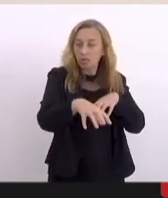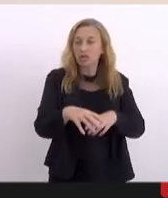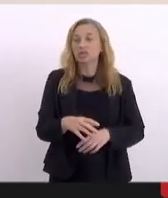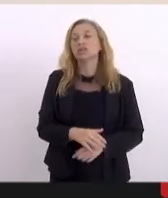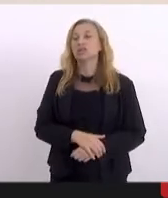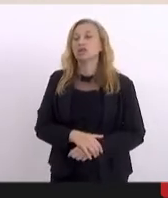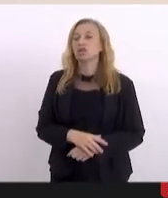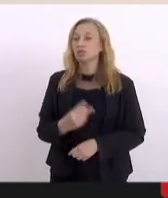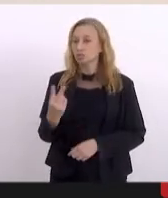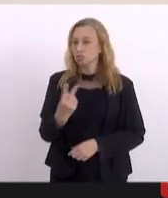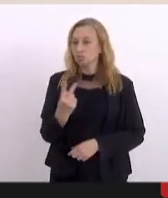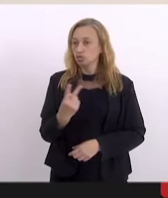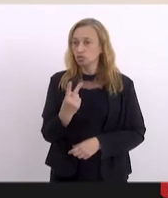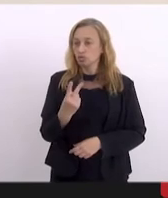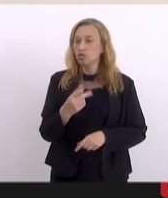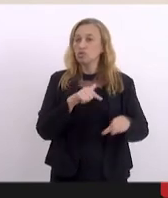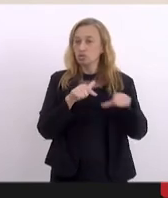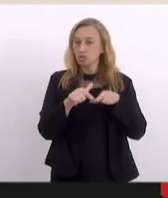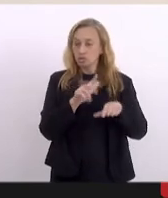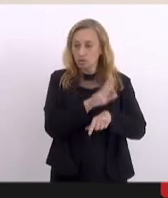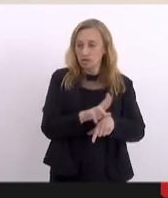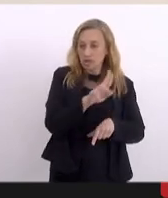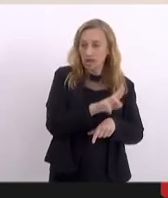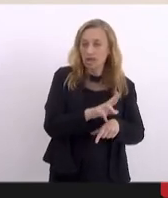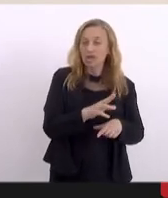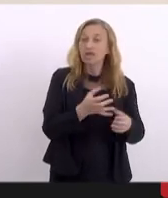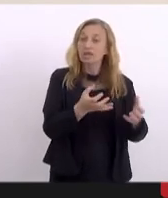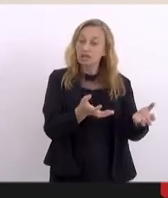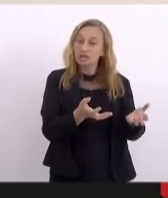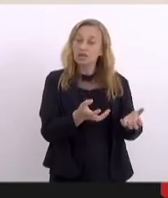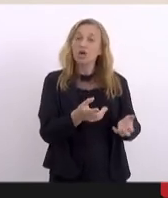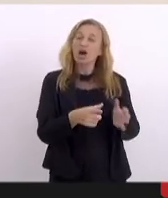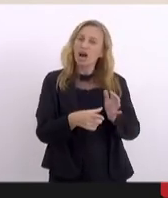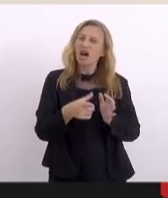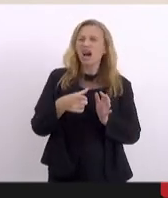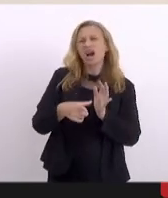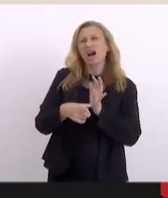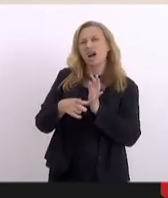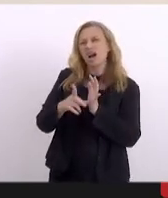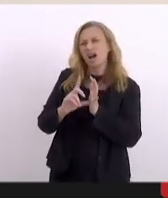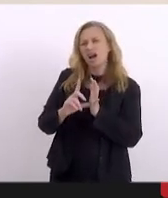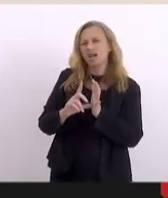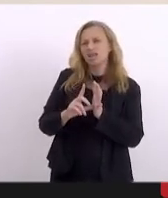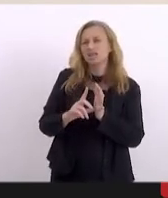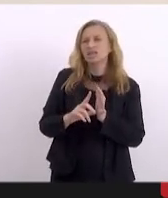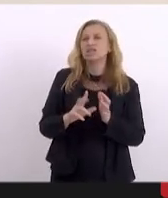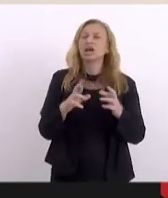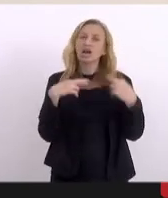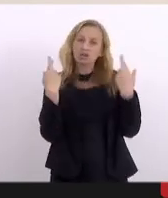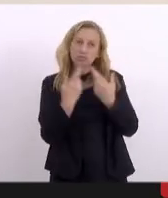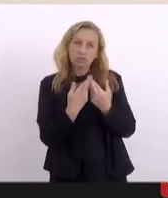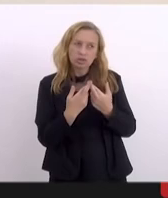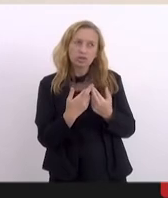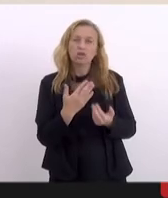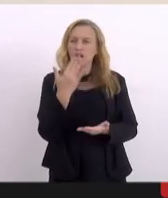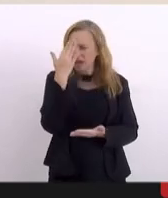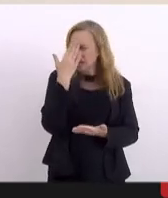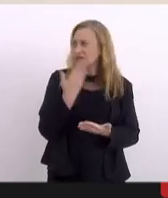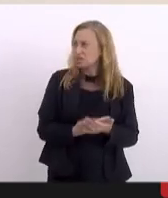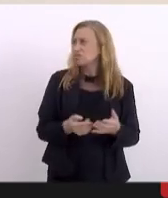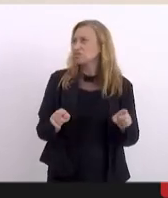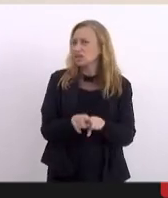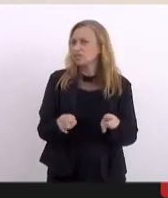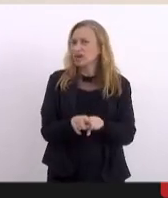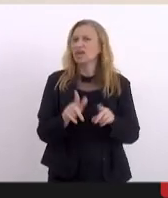híbrida, presencial e remota, aqueles que querem... Como estava antes, né? Acredito que as audiências também serão, da mesma forma, já